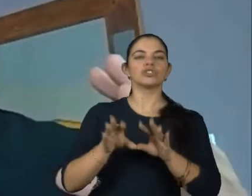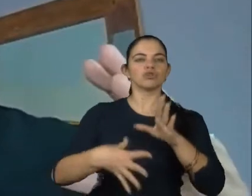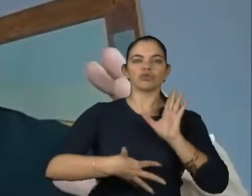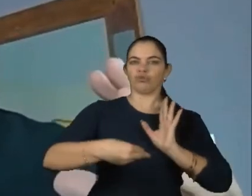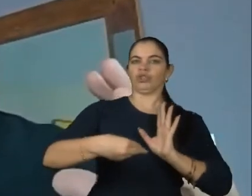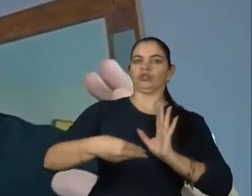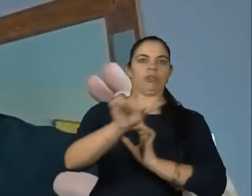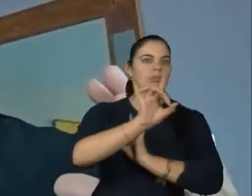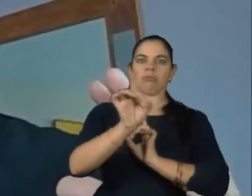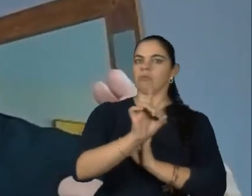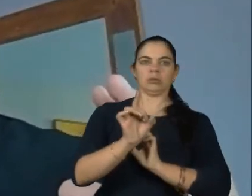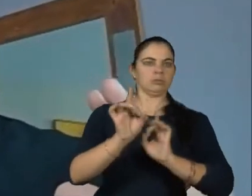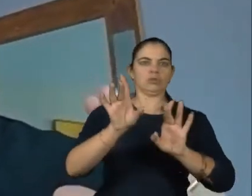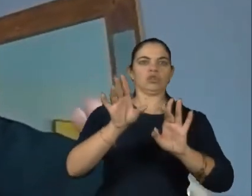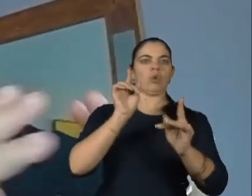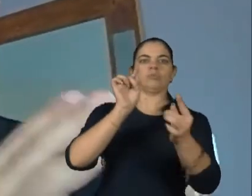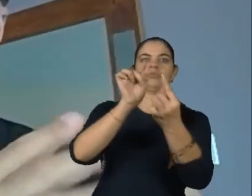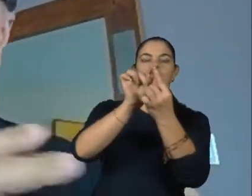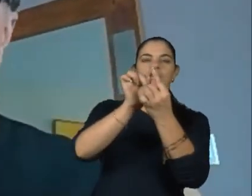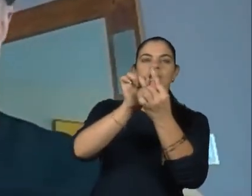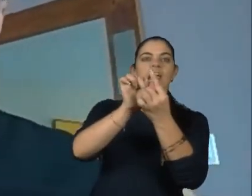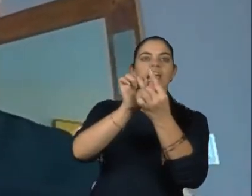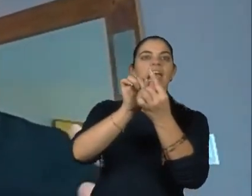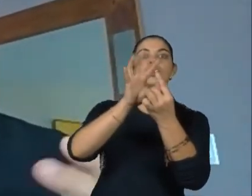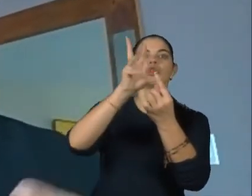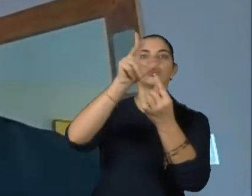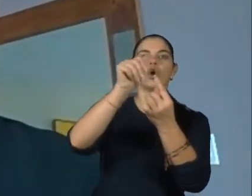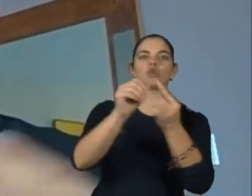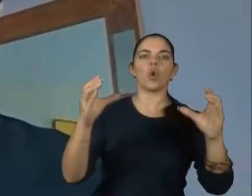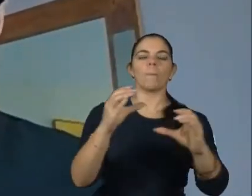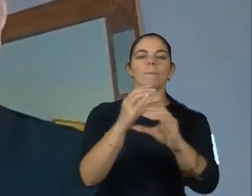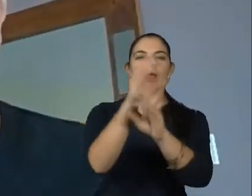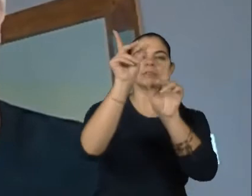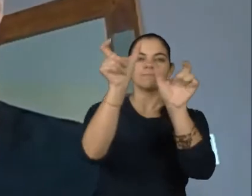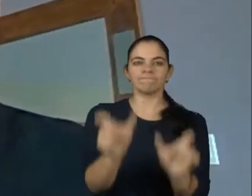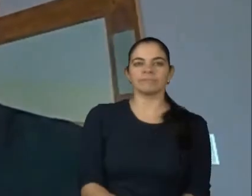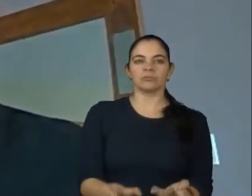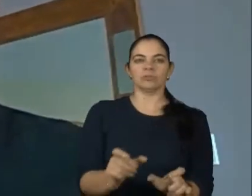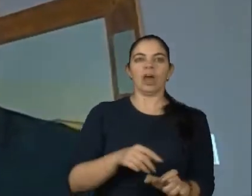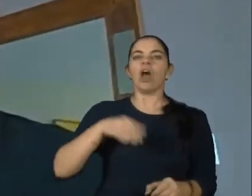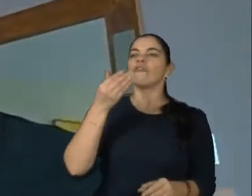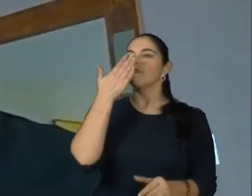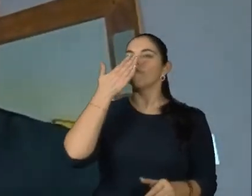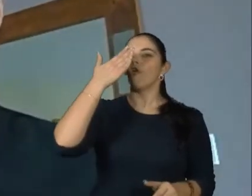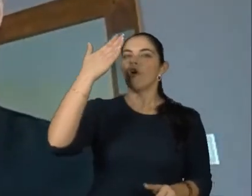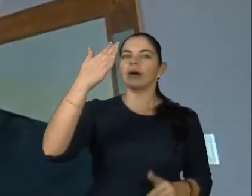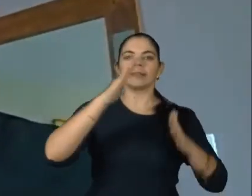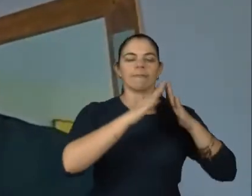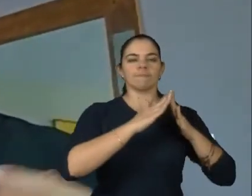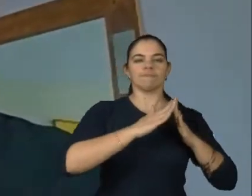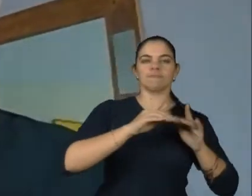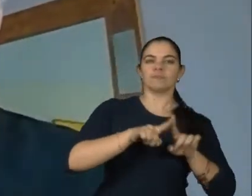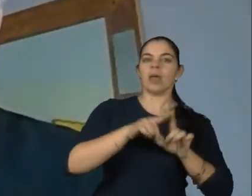é só o nosso objetivo, é a formação do indivíduo pronto por lá fora. Eu sempre falo para as meninas,